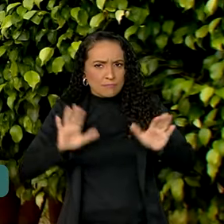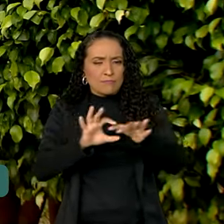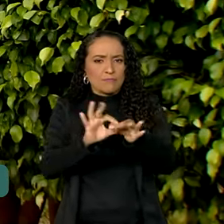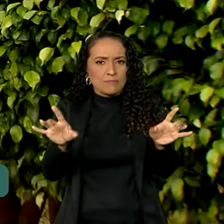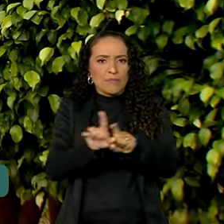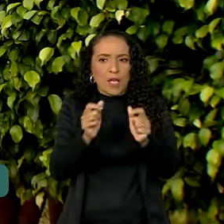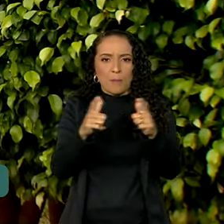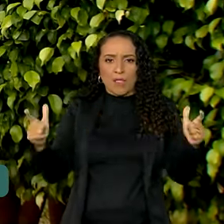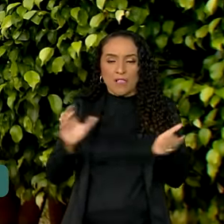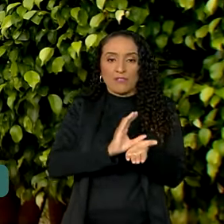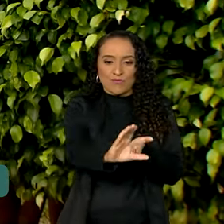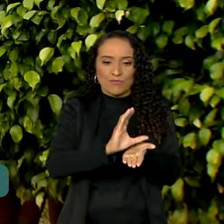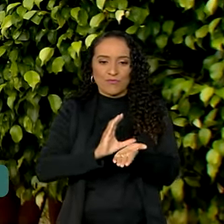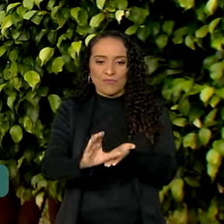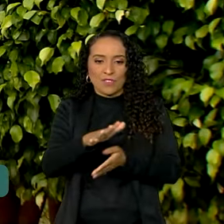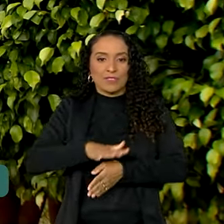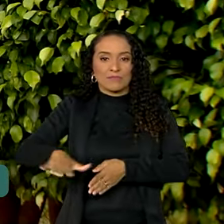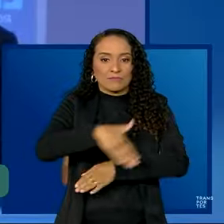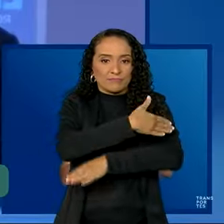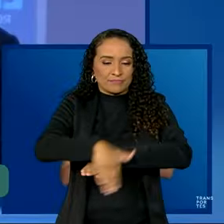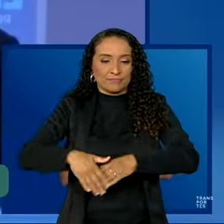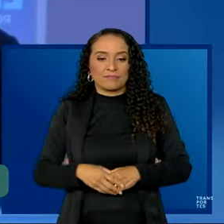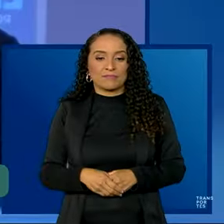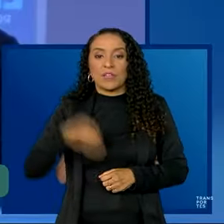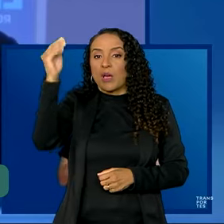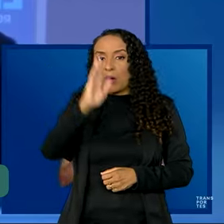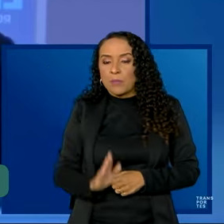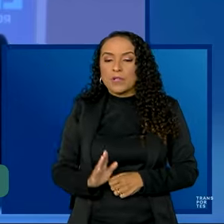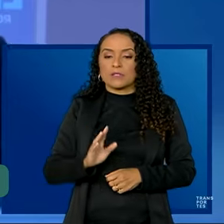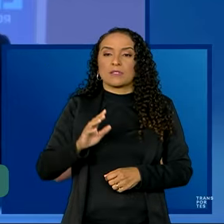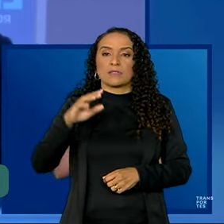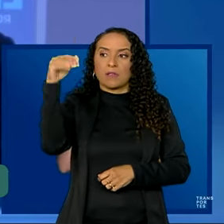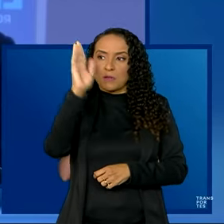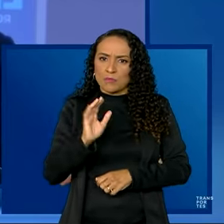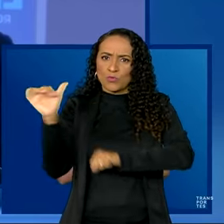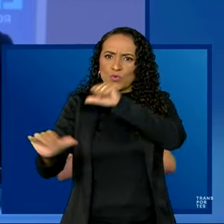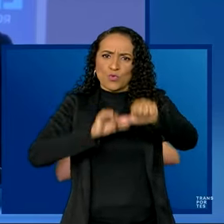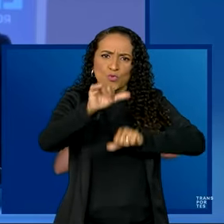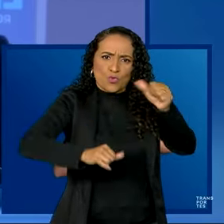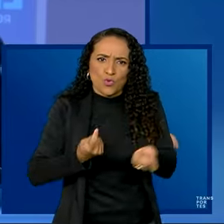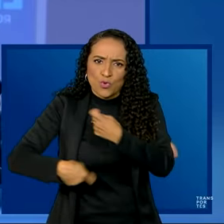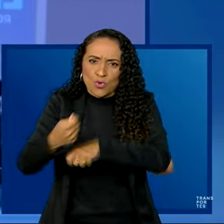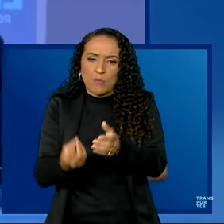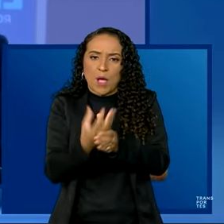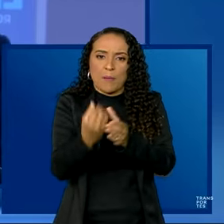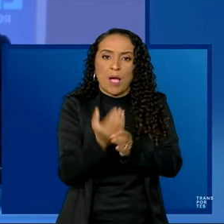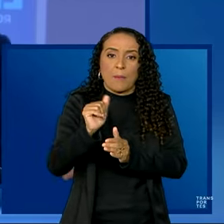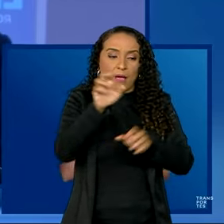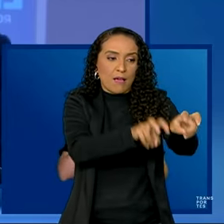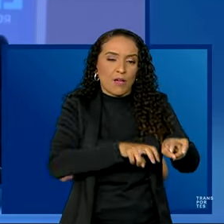e ampliar os investimentos na malha rodoviária. O Brasil é um país que se transforma economicamente, que produz mais na